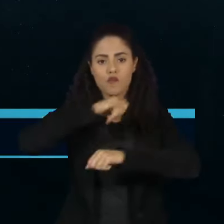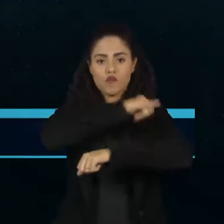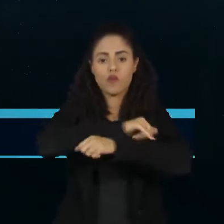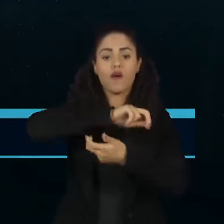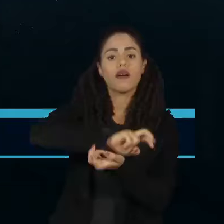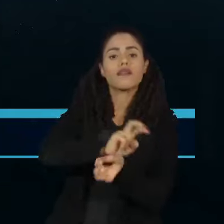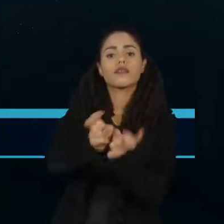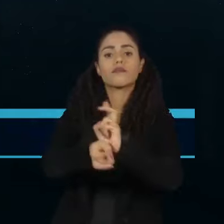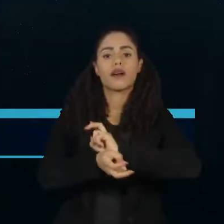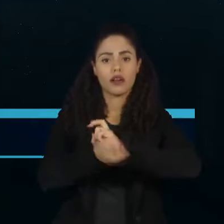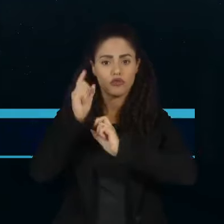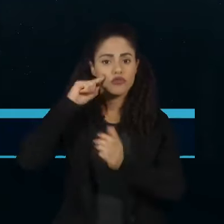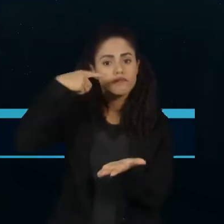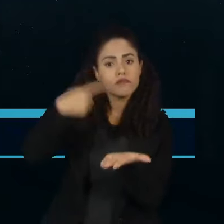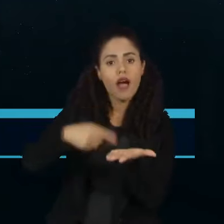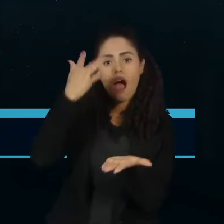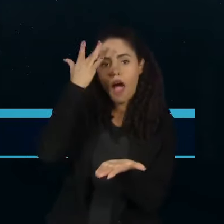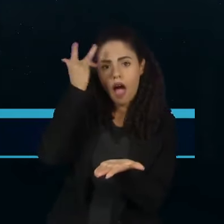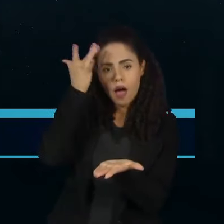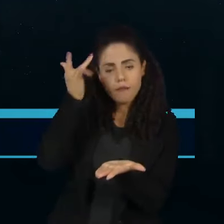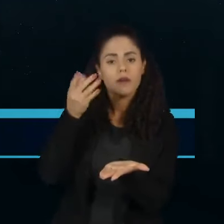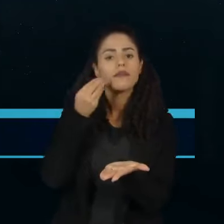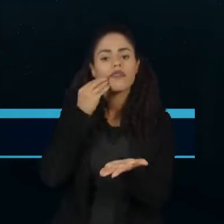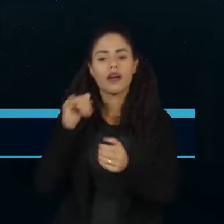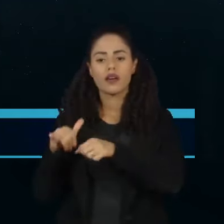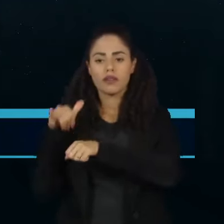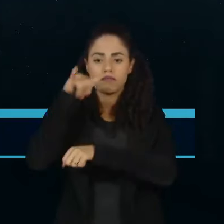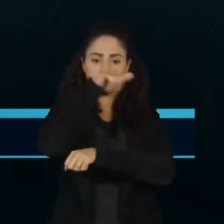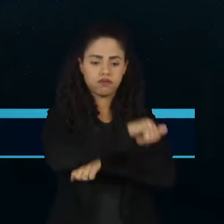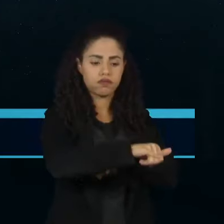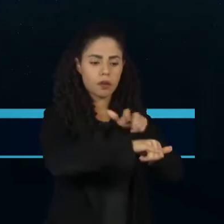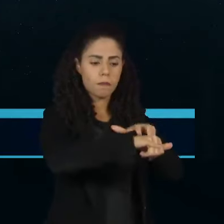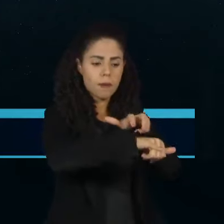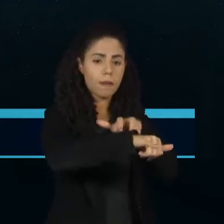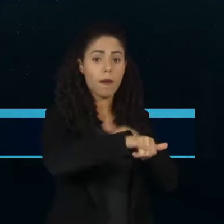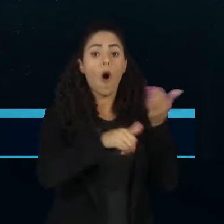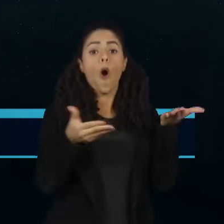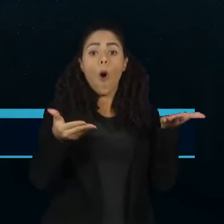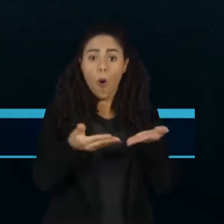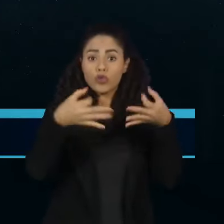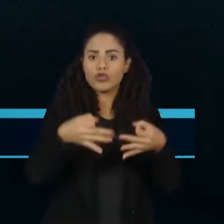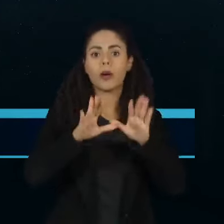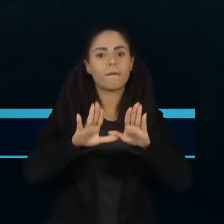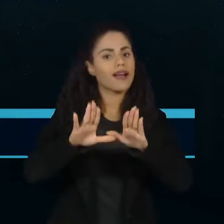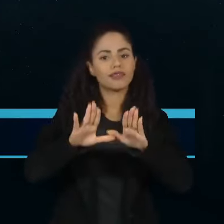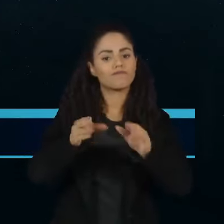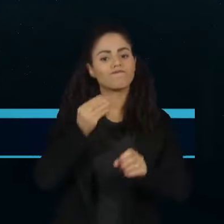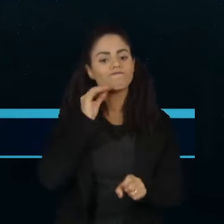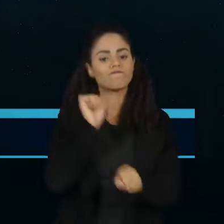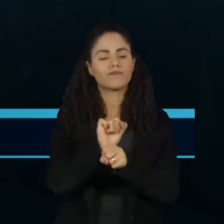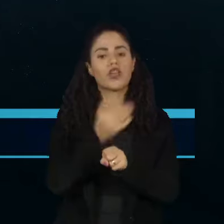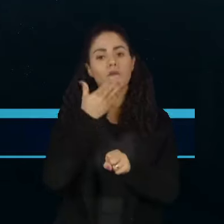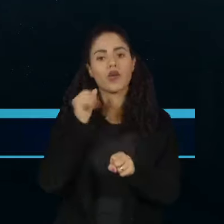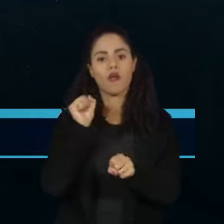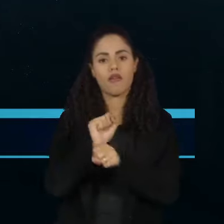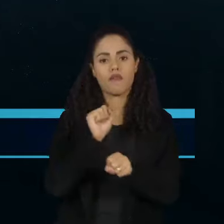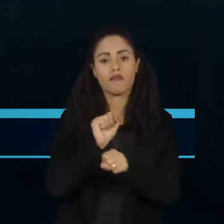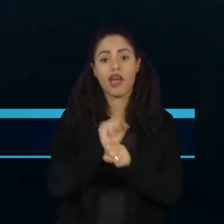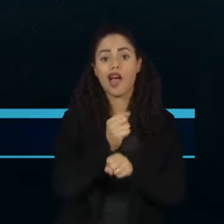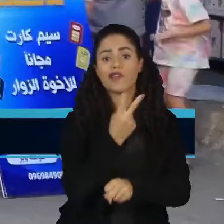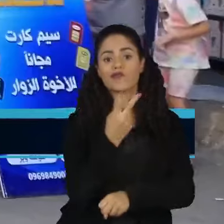adiou a operação do primeiro voo de repatriação que aconteceria hoje. Nessa primeira etapa, são 220